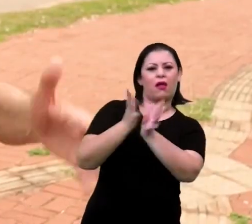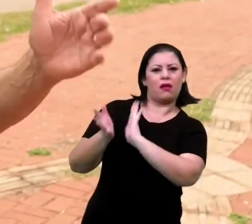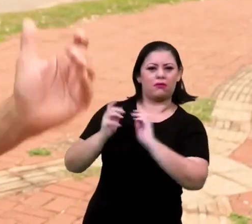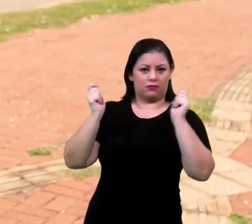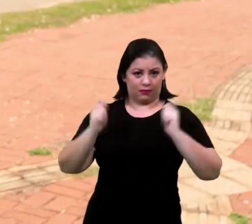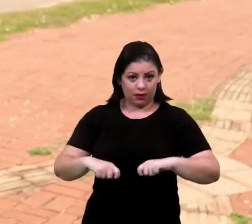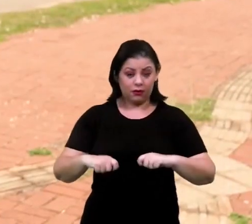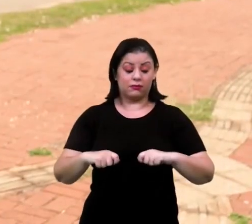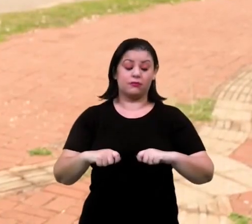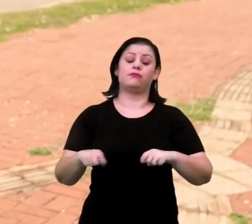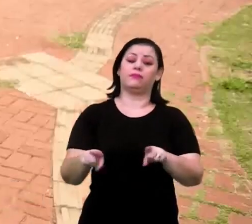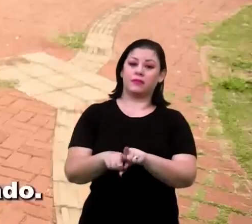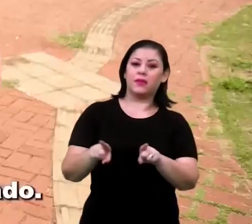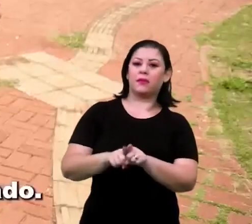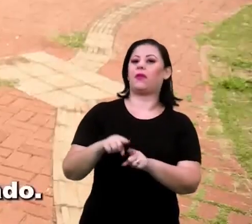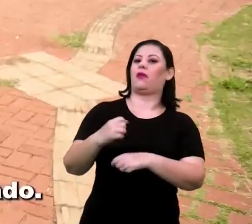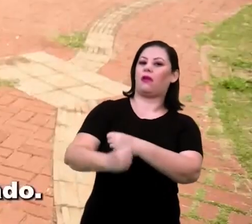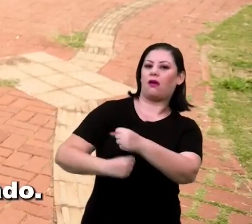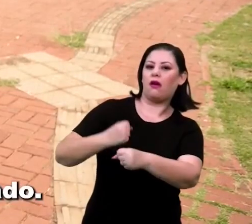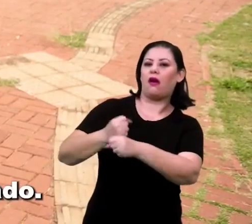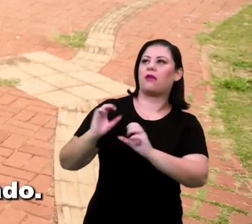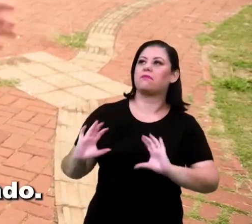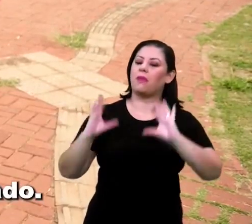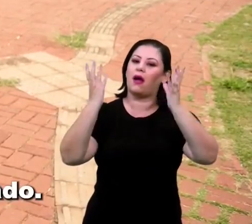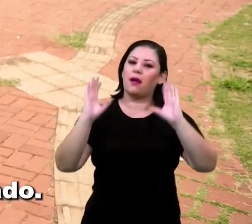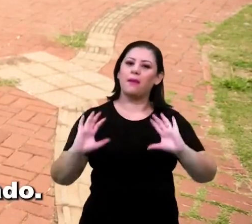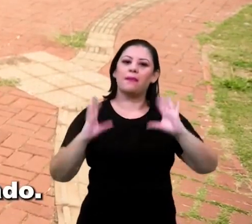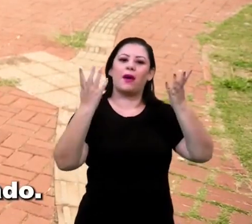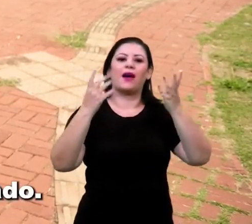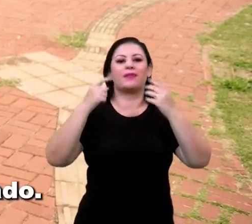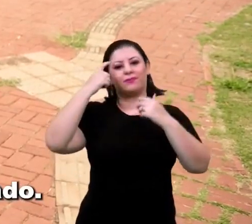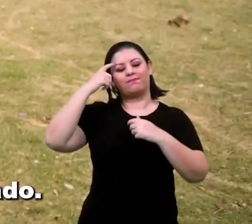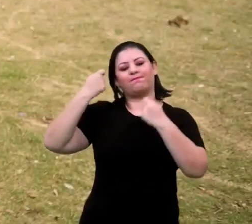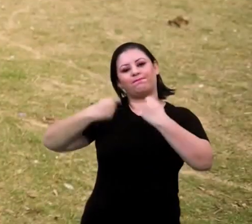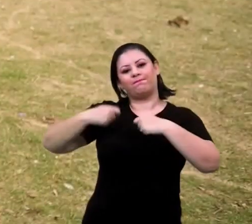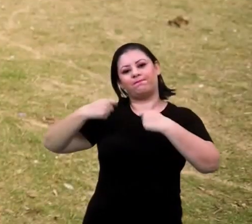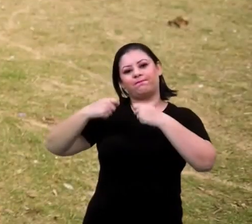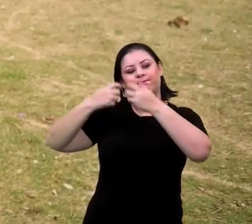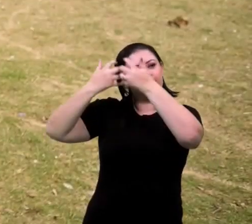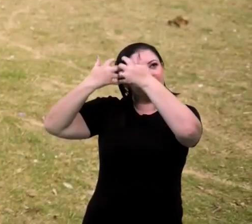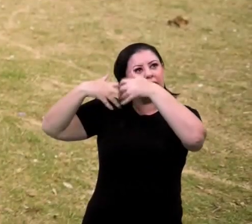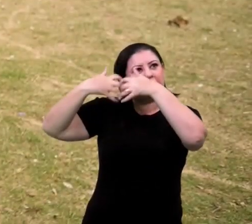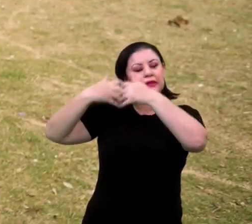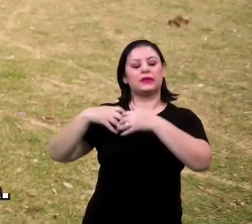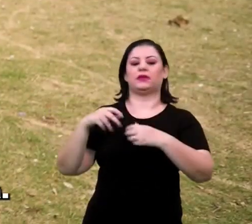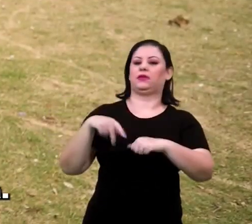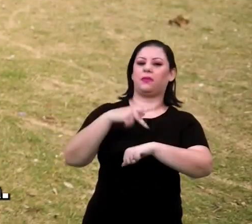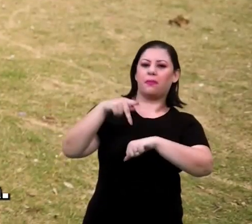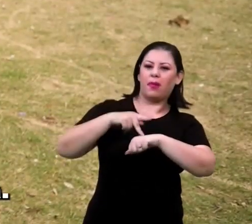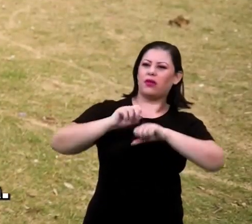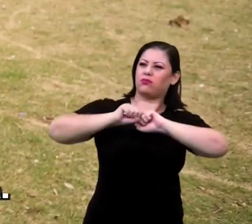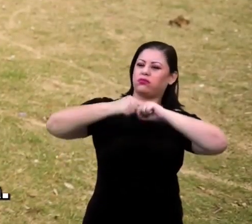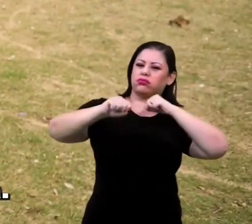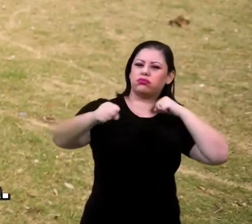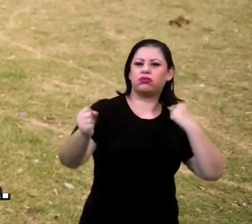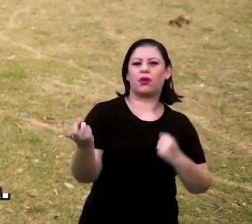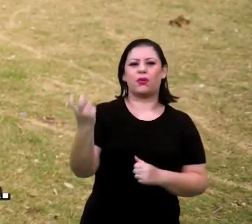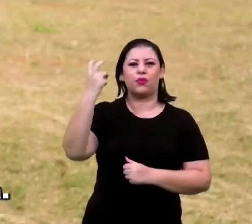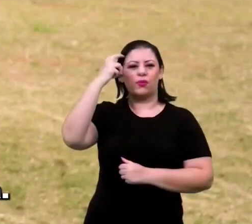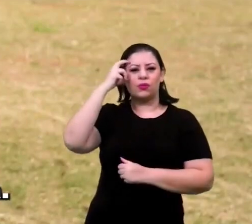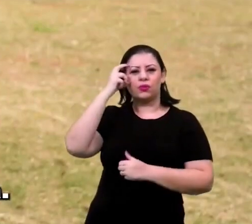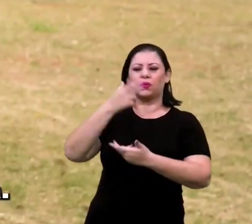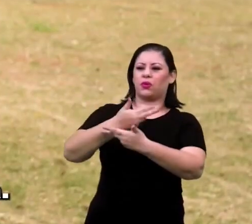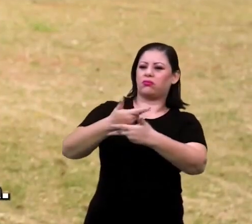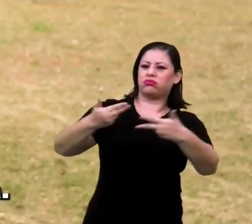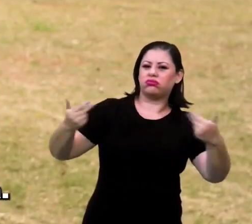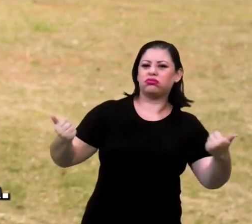que passa, além de celebrar essa data, precisamos refletir porque ainda há muito a ser conquistado. Em um país tão grande como este, com várias culturas e crenças,